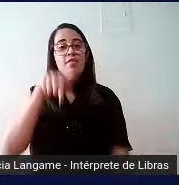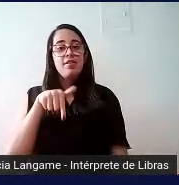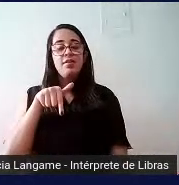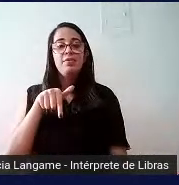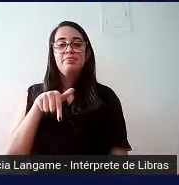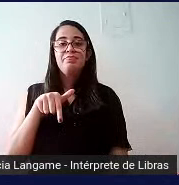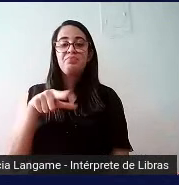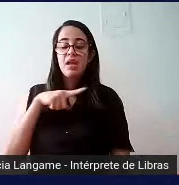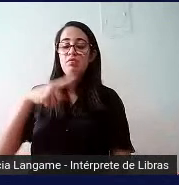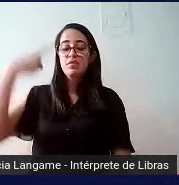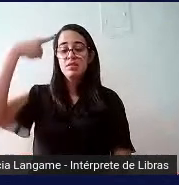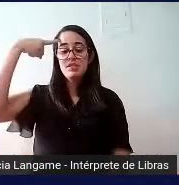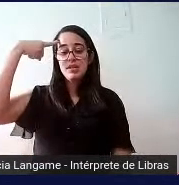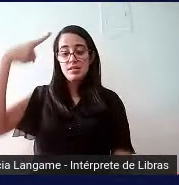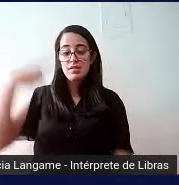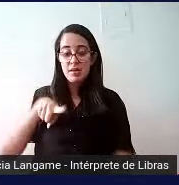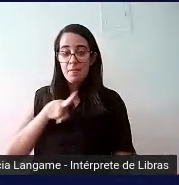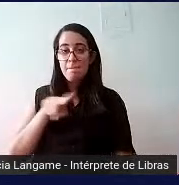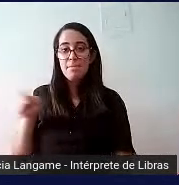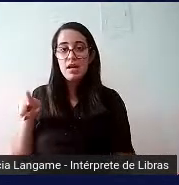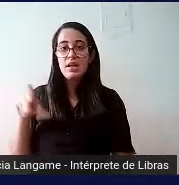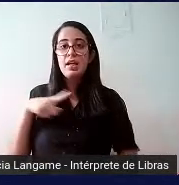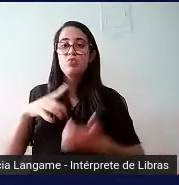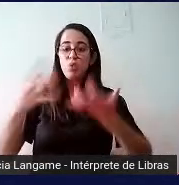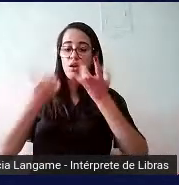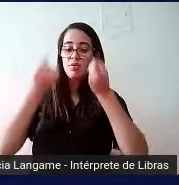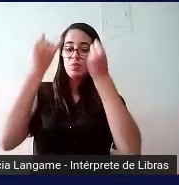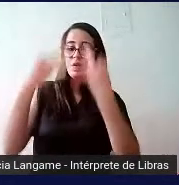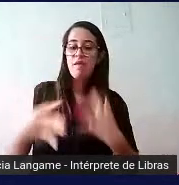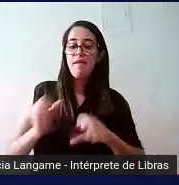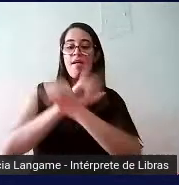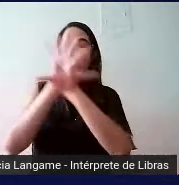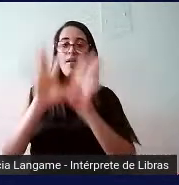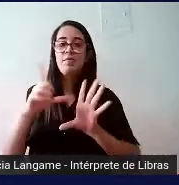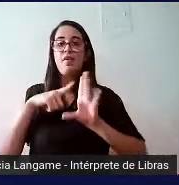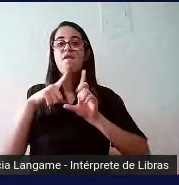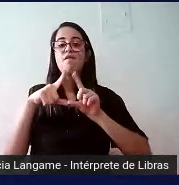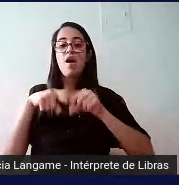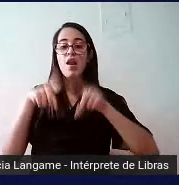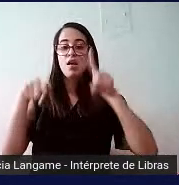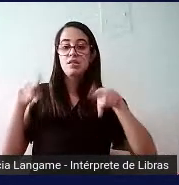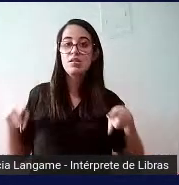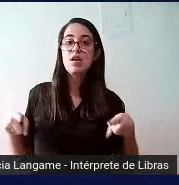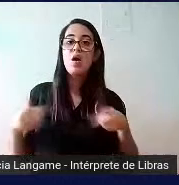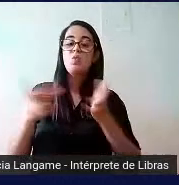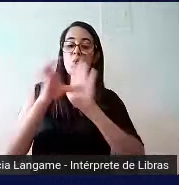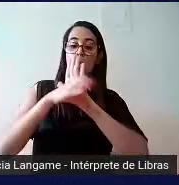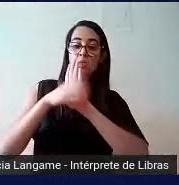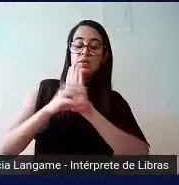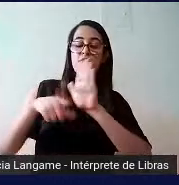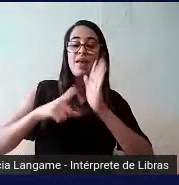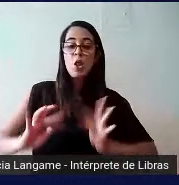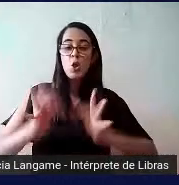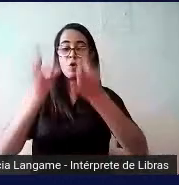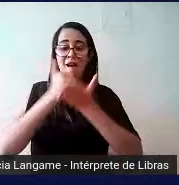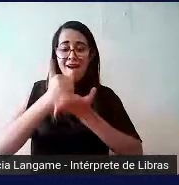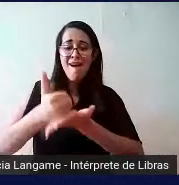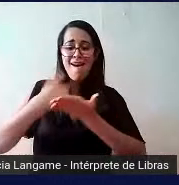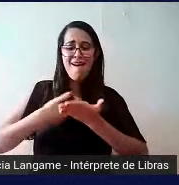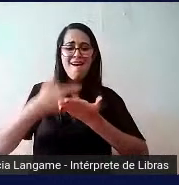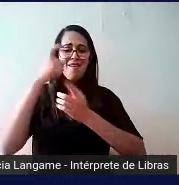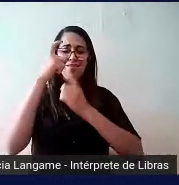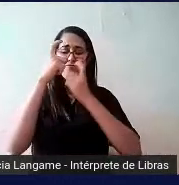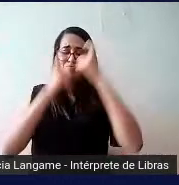ao longo dessa semana, a gente só quer esclarecer que existem variações conceituais para tecnologia assistiva. Mas a gente não está, de verdade, preocupado